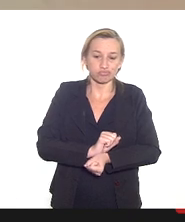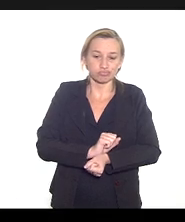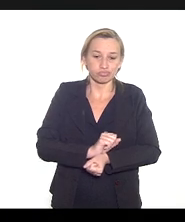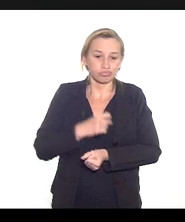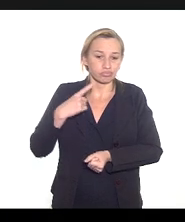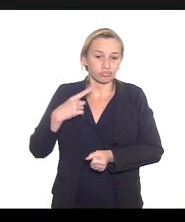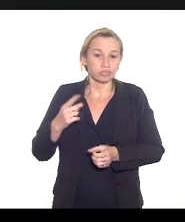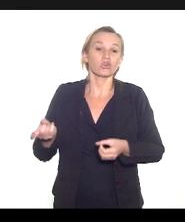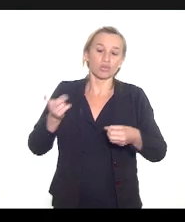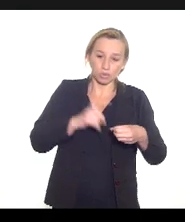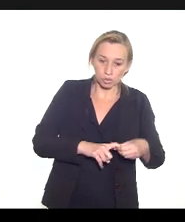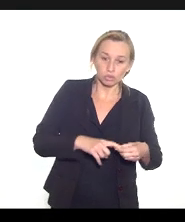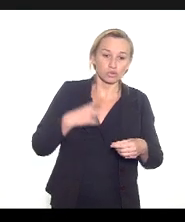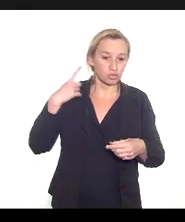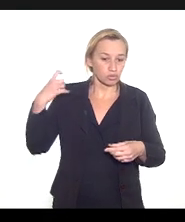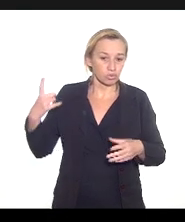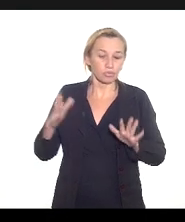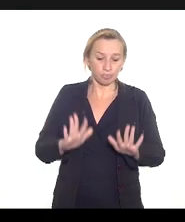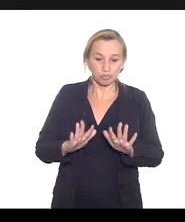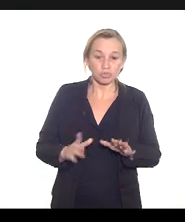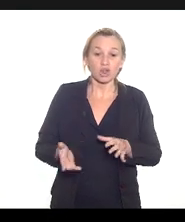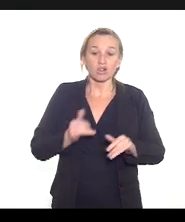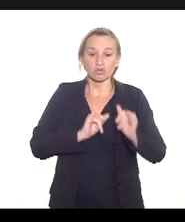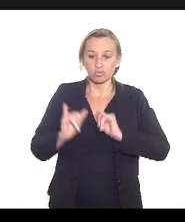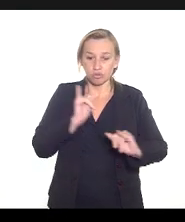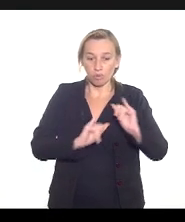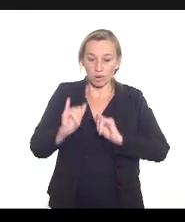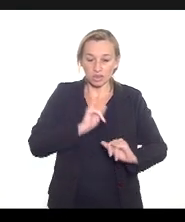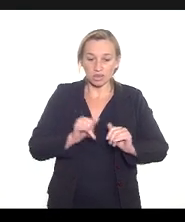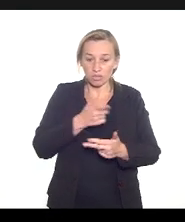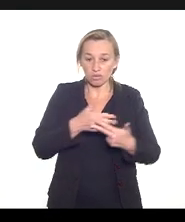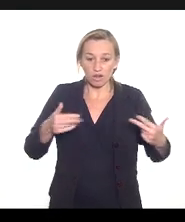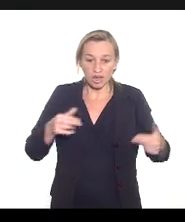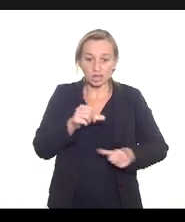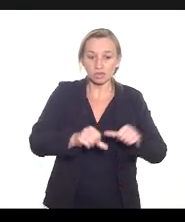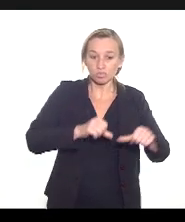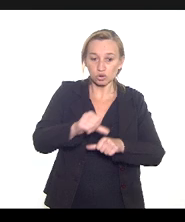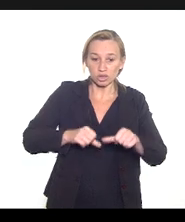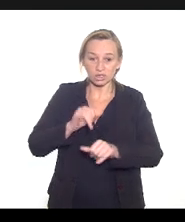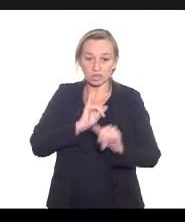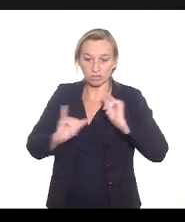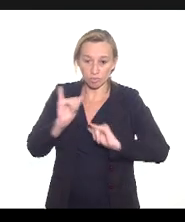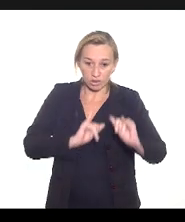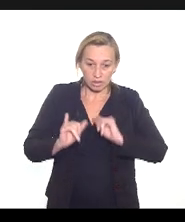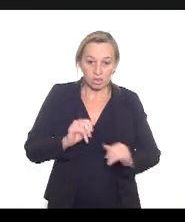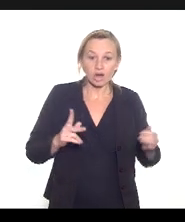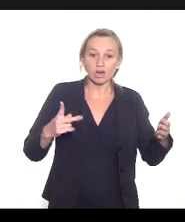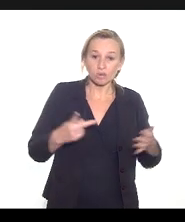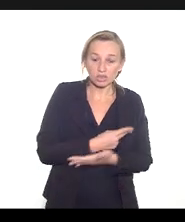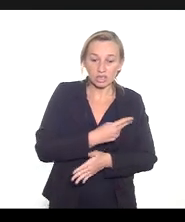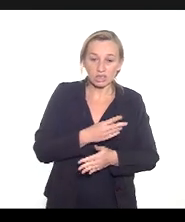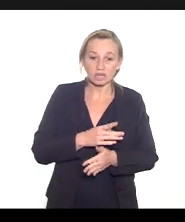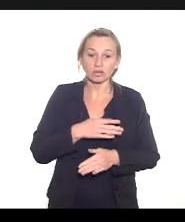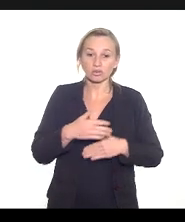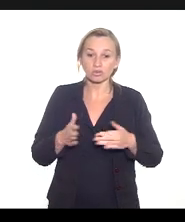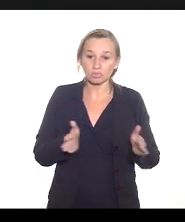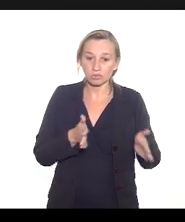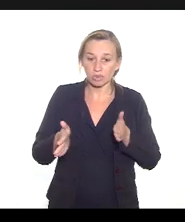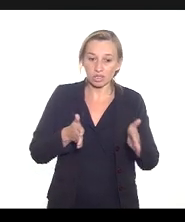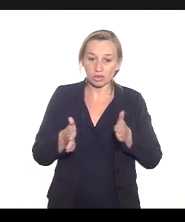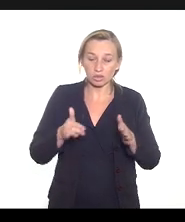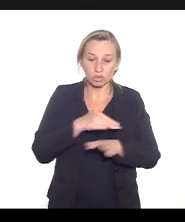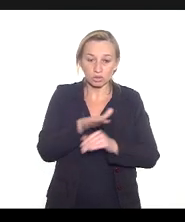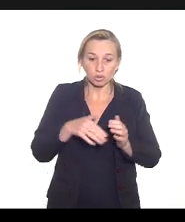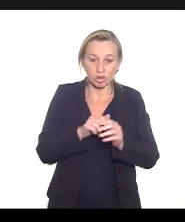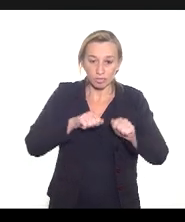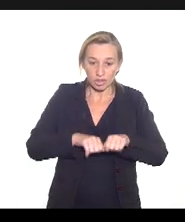ela não sabe o fazer ela é com tanta informação com tanta mudança das informações isso aconteceu durante a pandemia toda